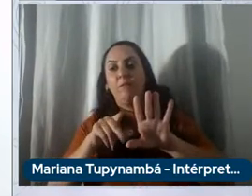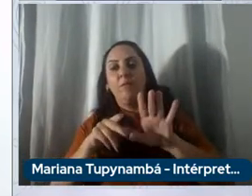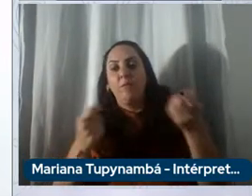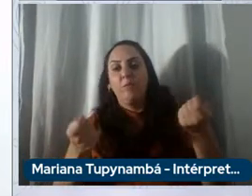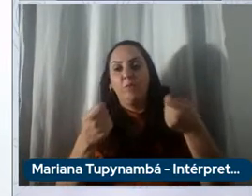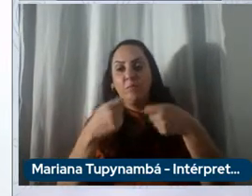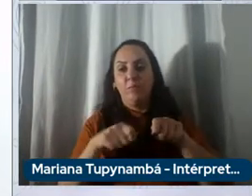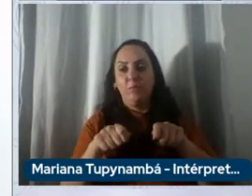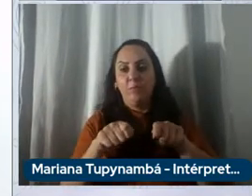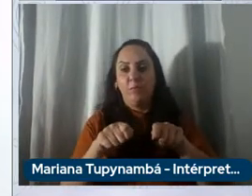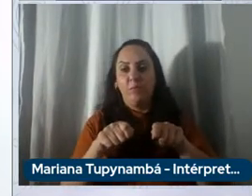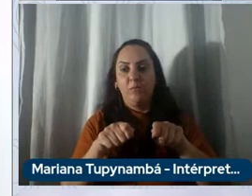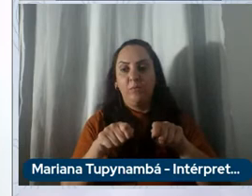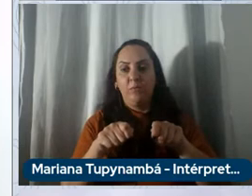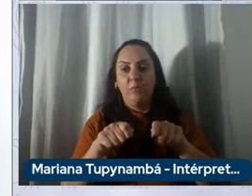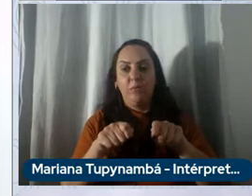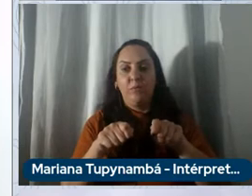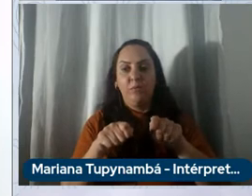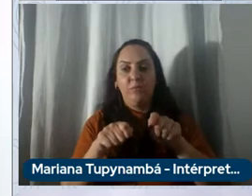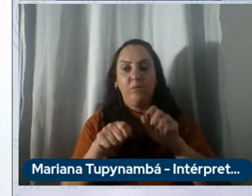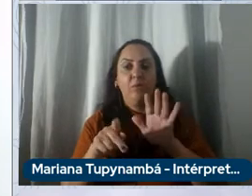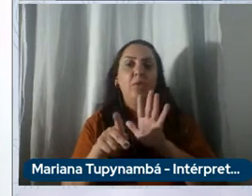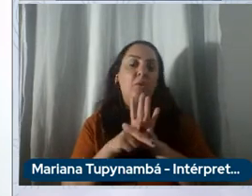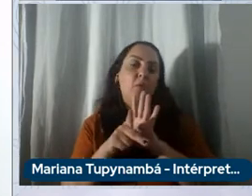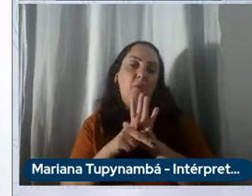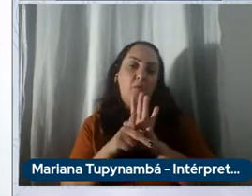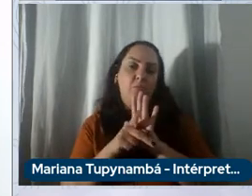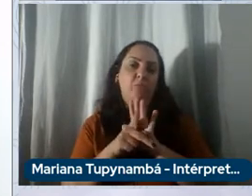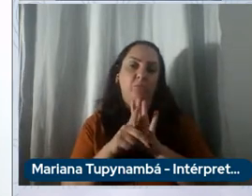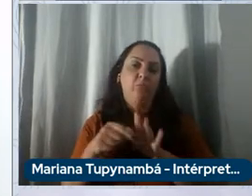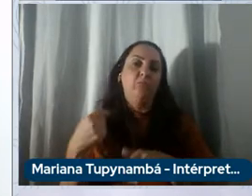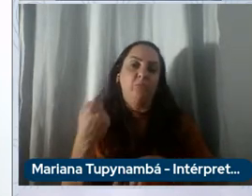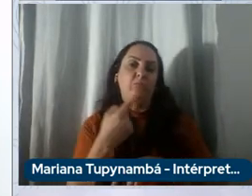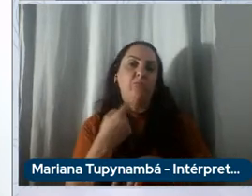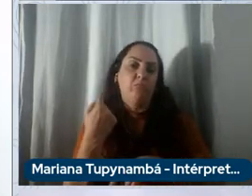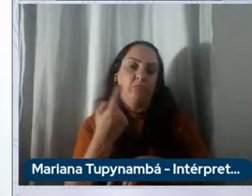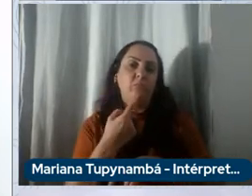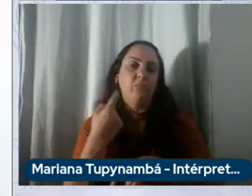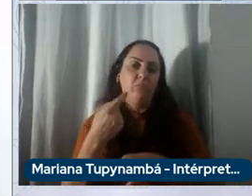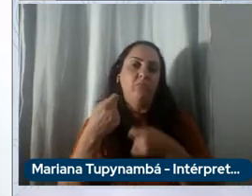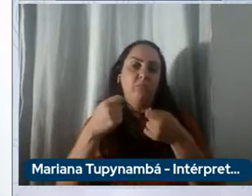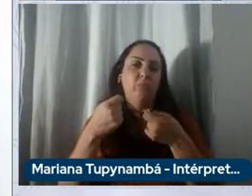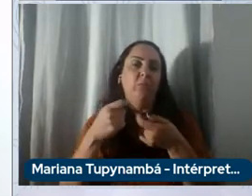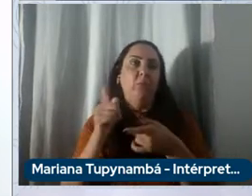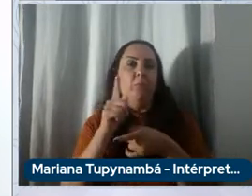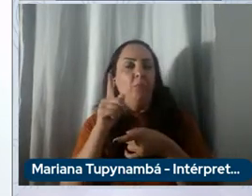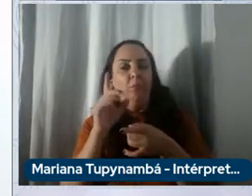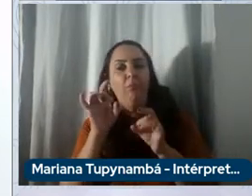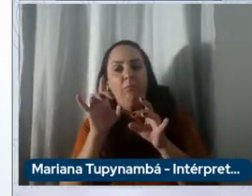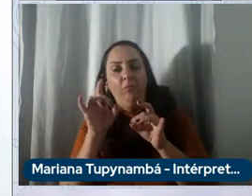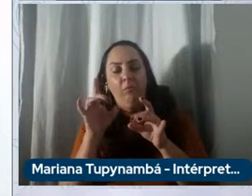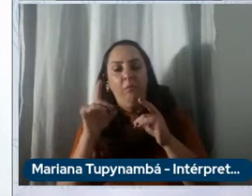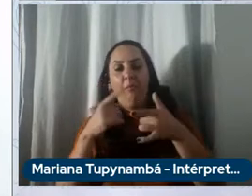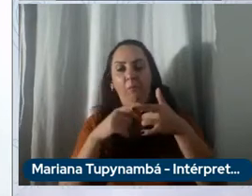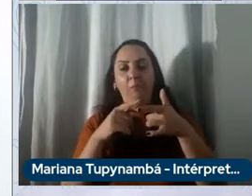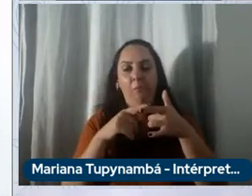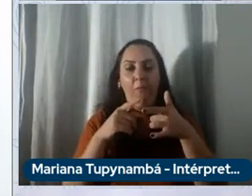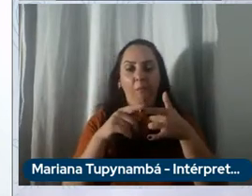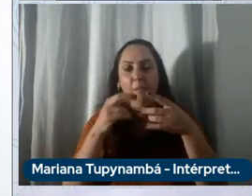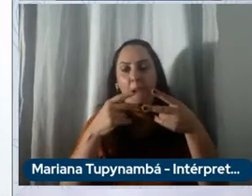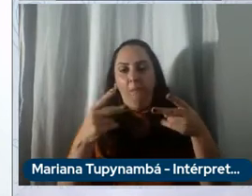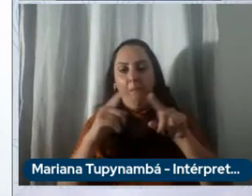um que chama carbonato e outro chama hidróxido não é para complicar muito as coisas mas é claramente uma